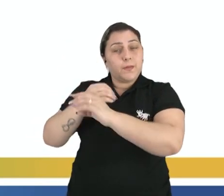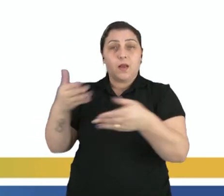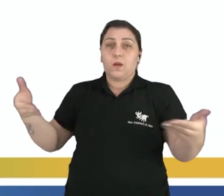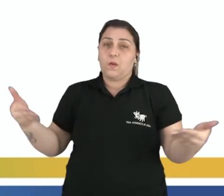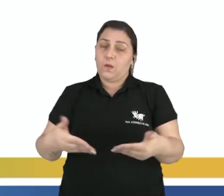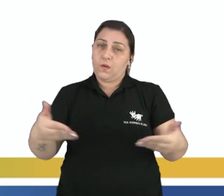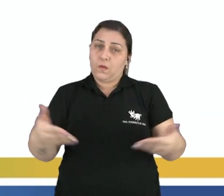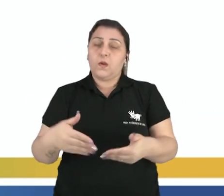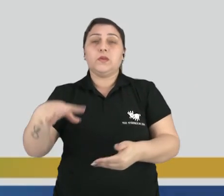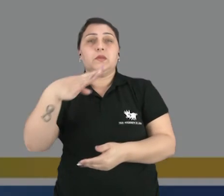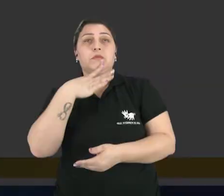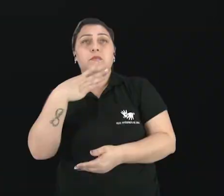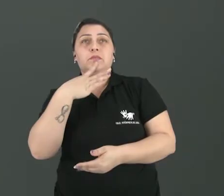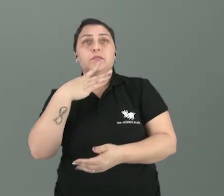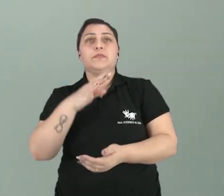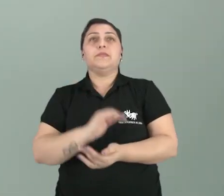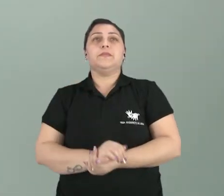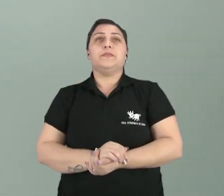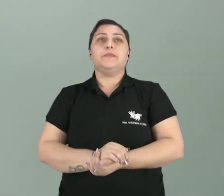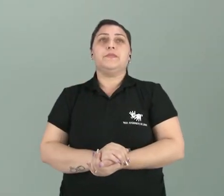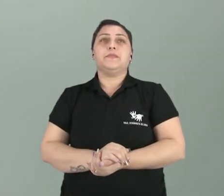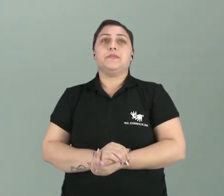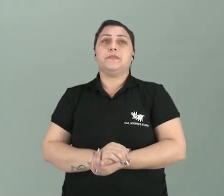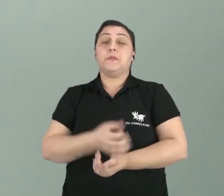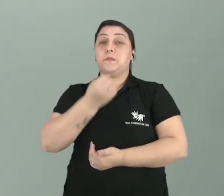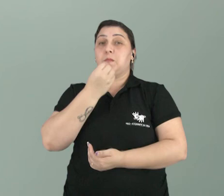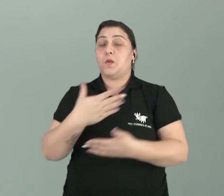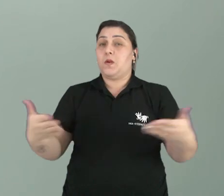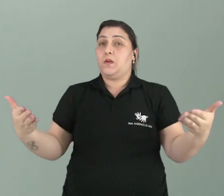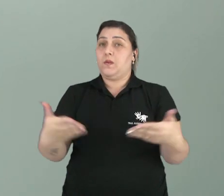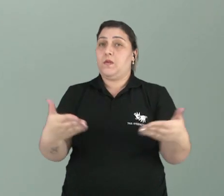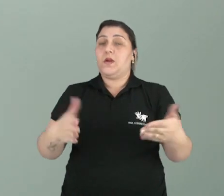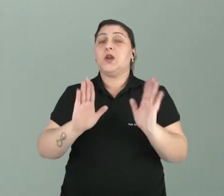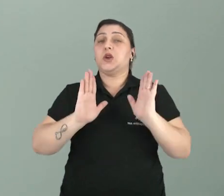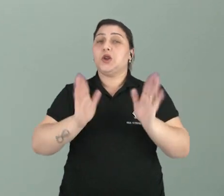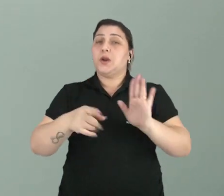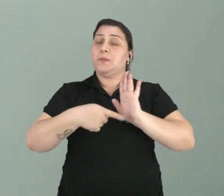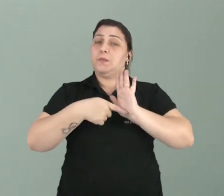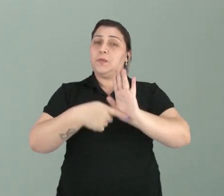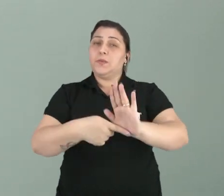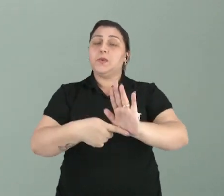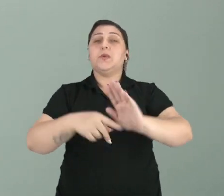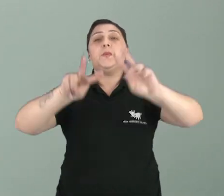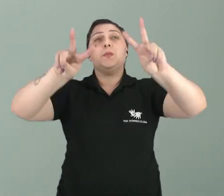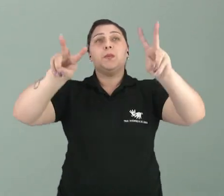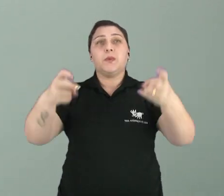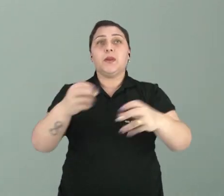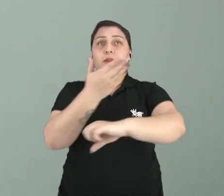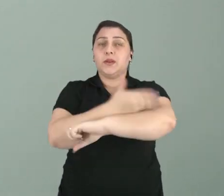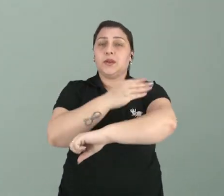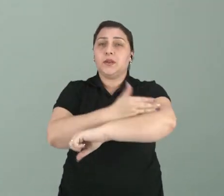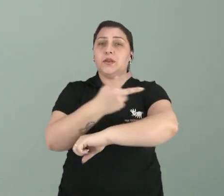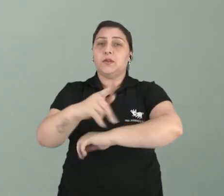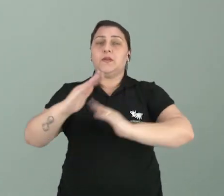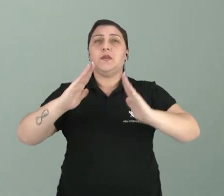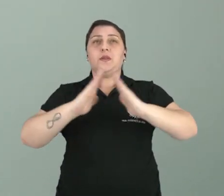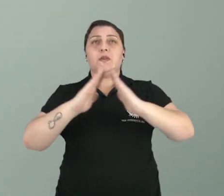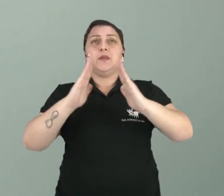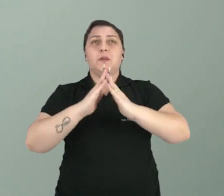que hoje como nós conhecemos. Bom, agora que já abordamos o tema, treine sua casa,